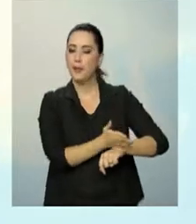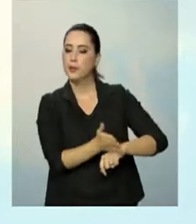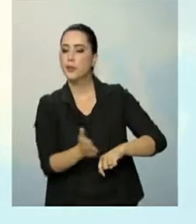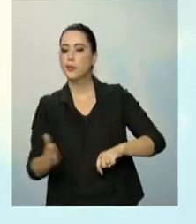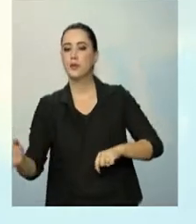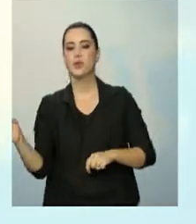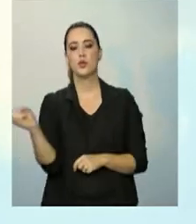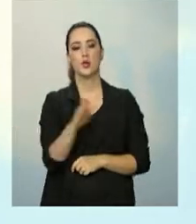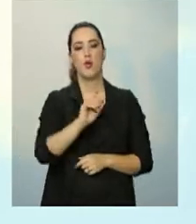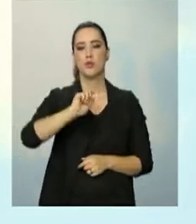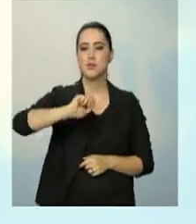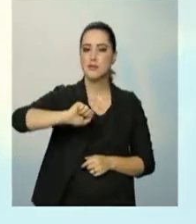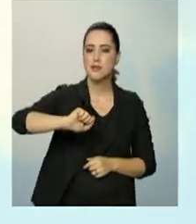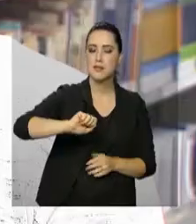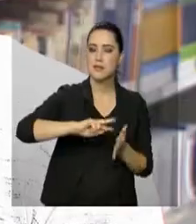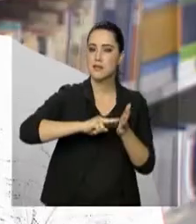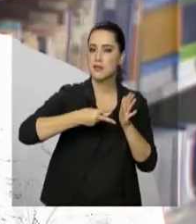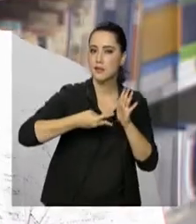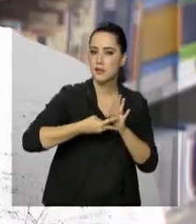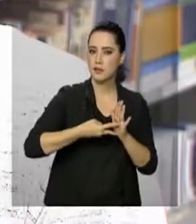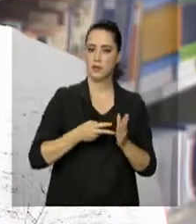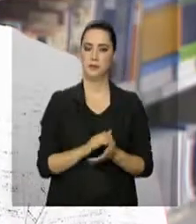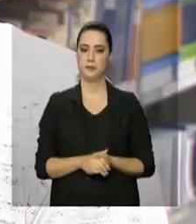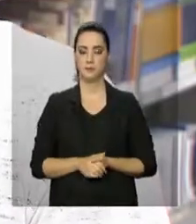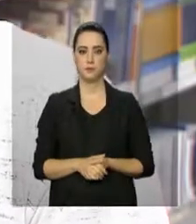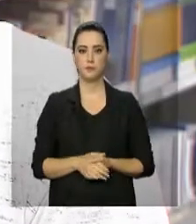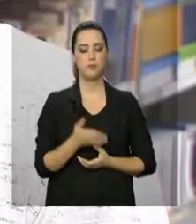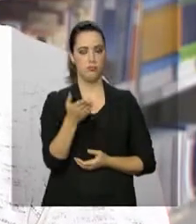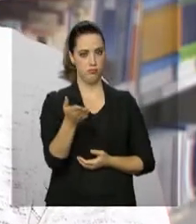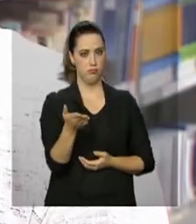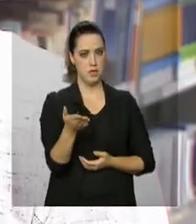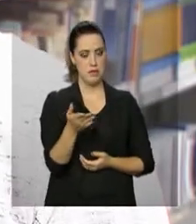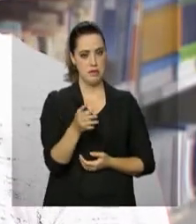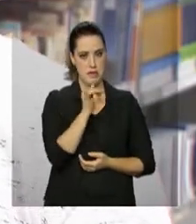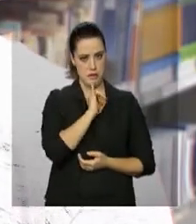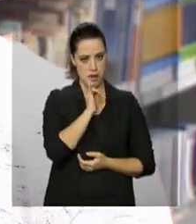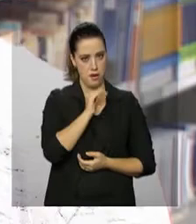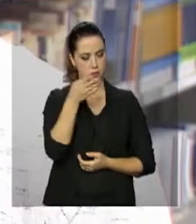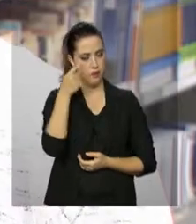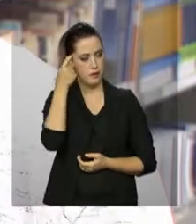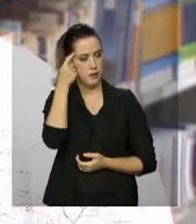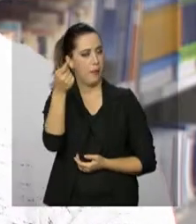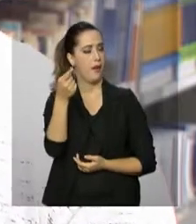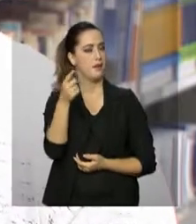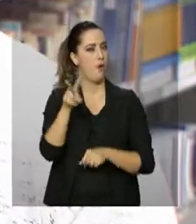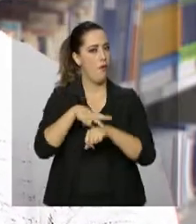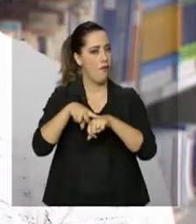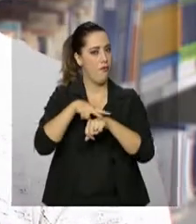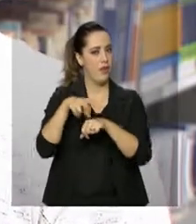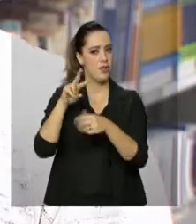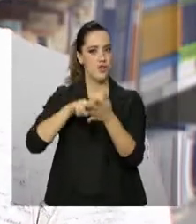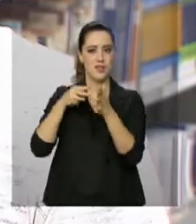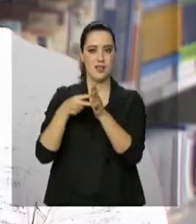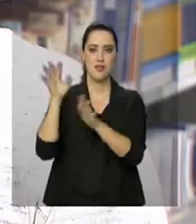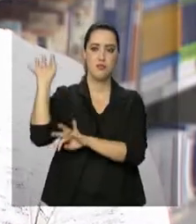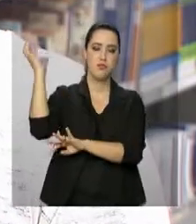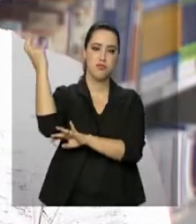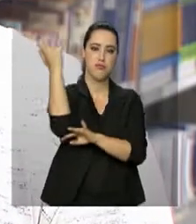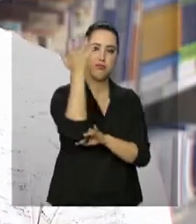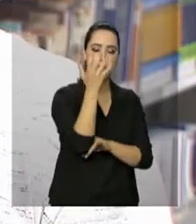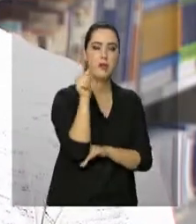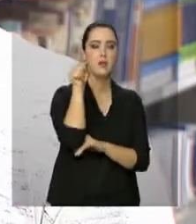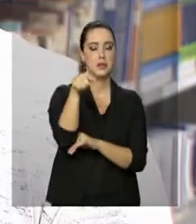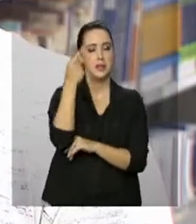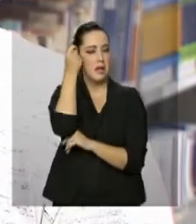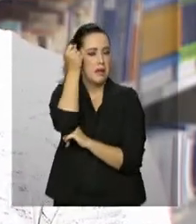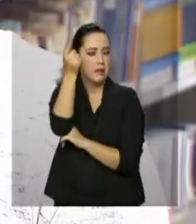novos significados. Se você pensar, por exemplo, no verde representando as matas, aquela ideia de que o